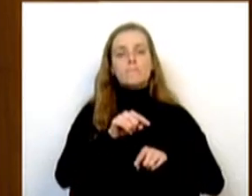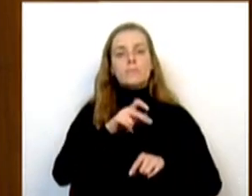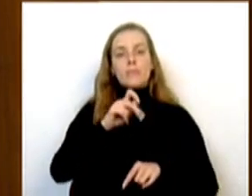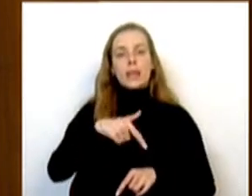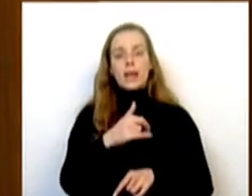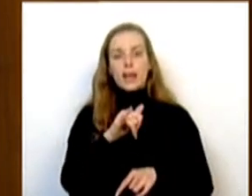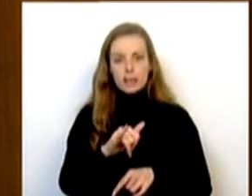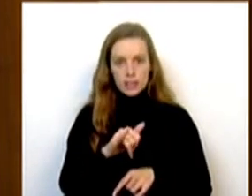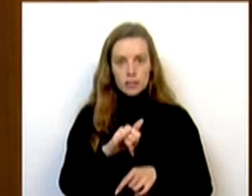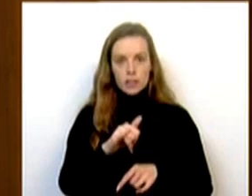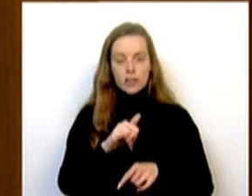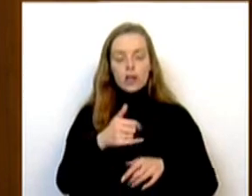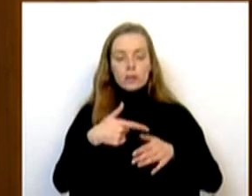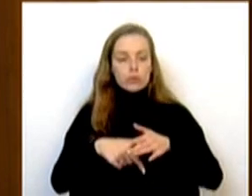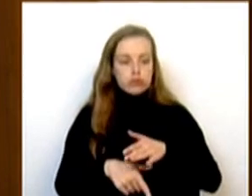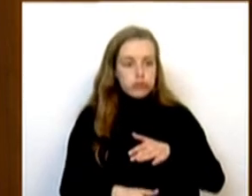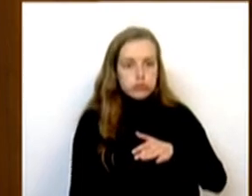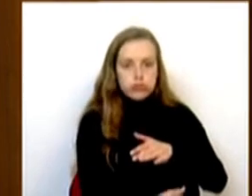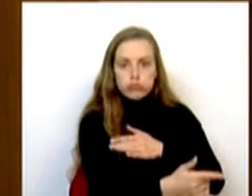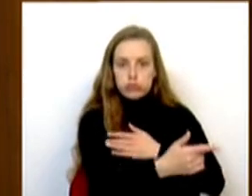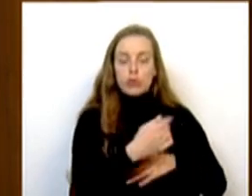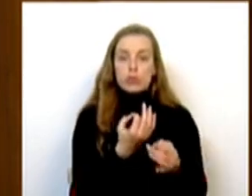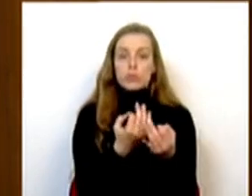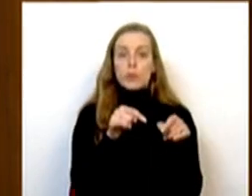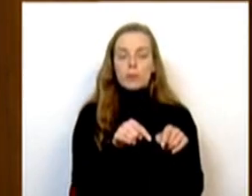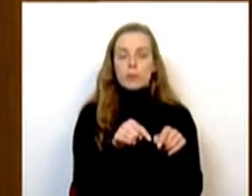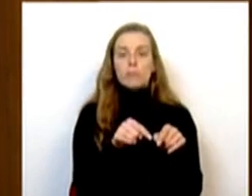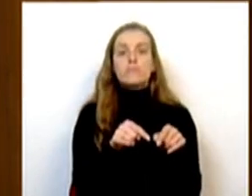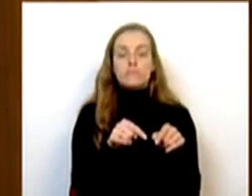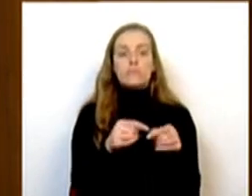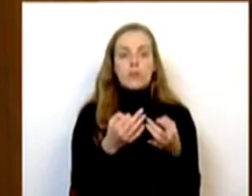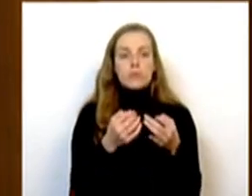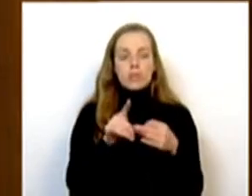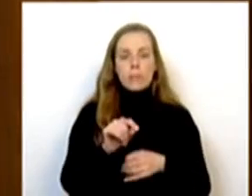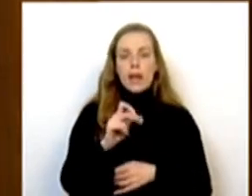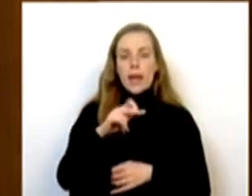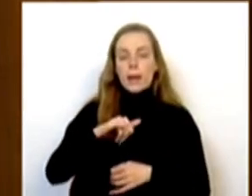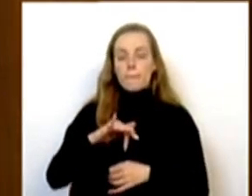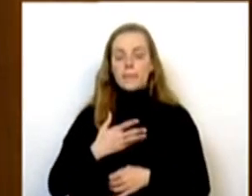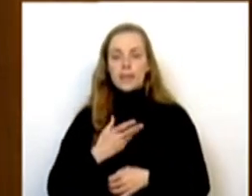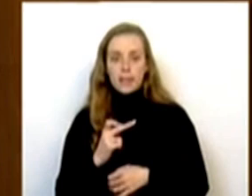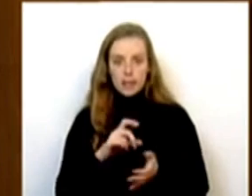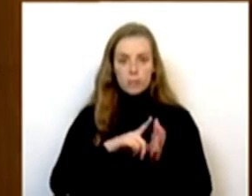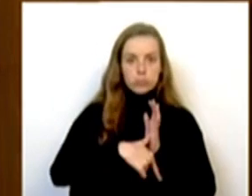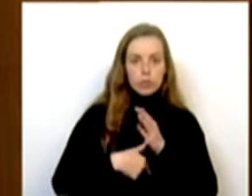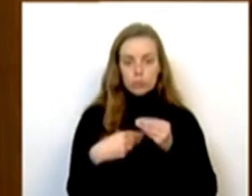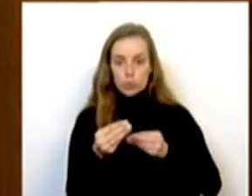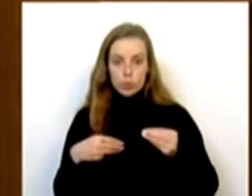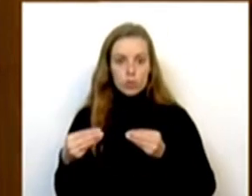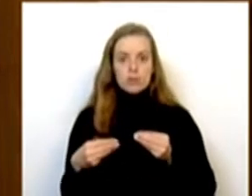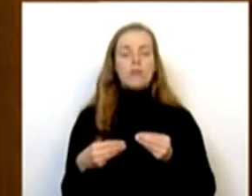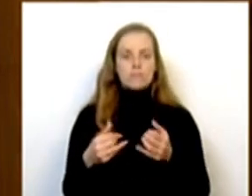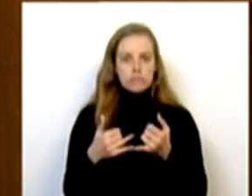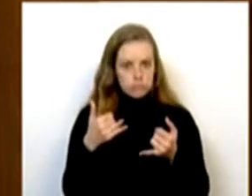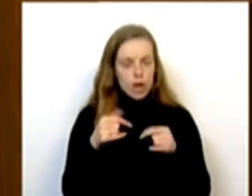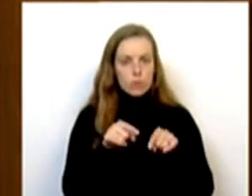que se encontra em pleno ano de execução com a apresentação de um protótipo. E ainda o AMIDA, um projeto de modelação automatizada,